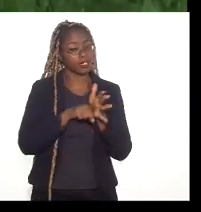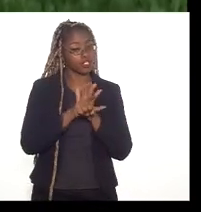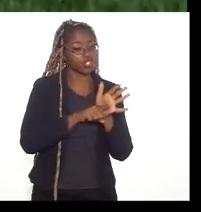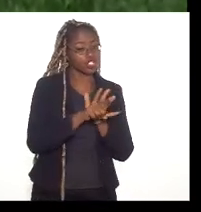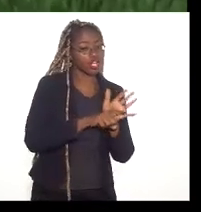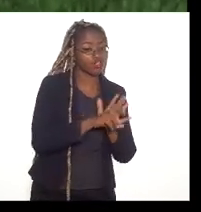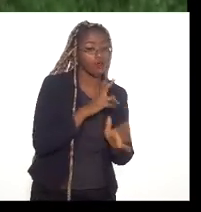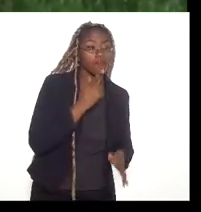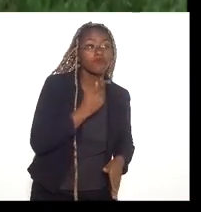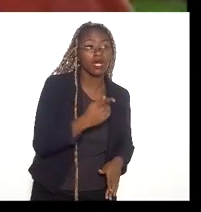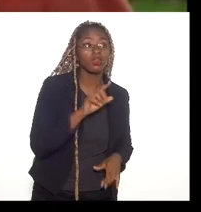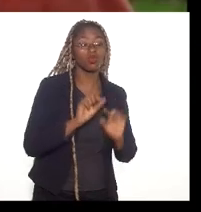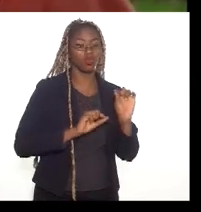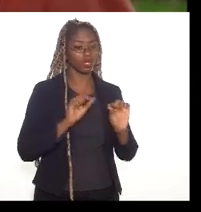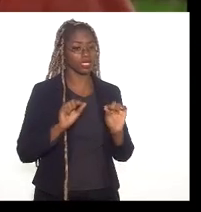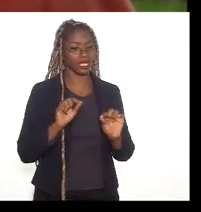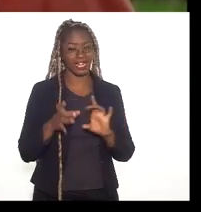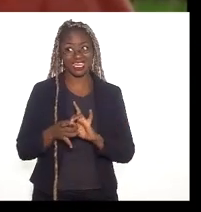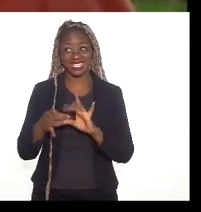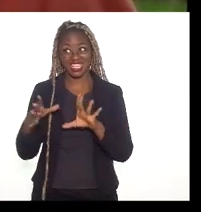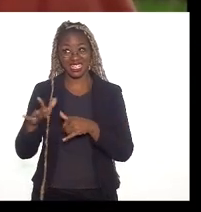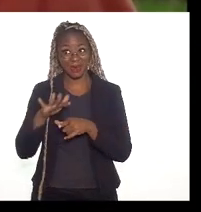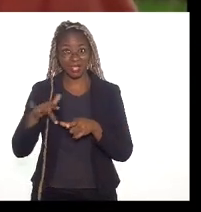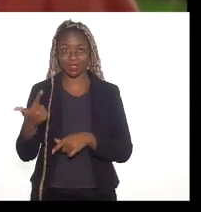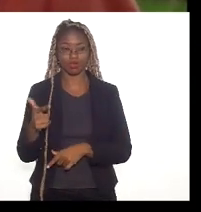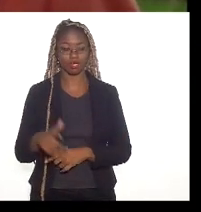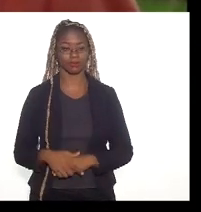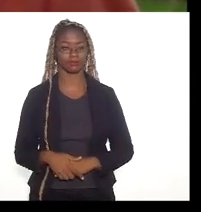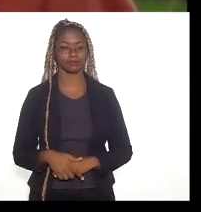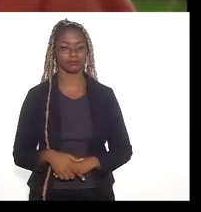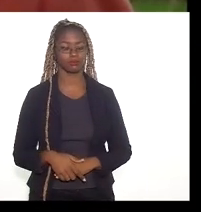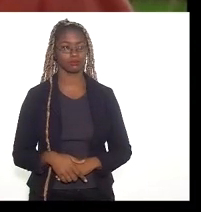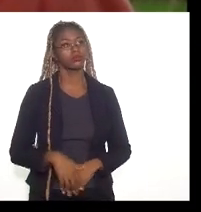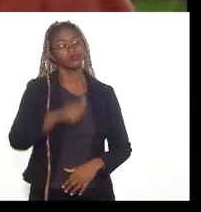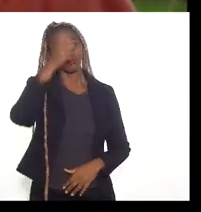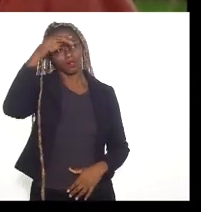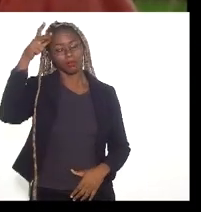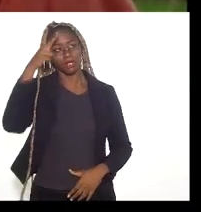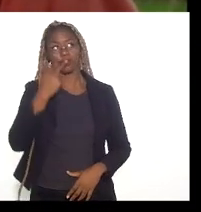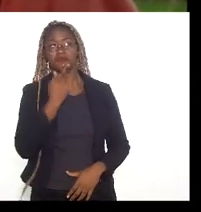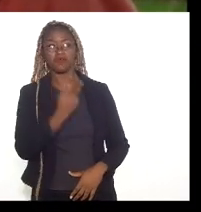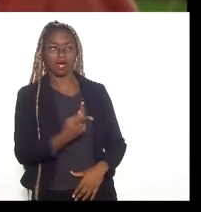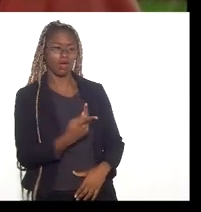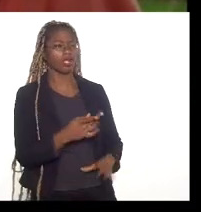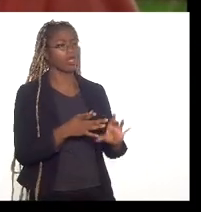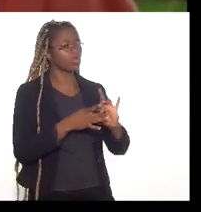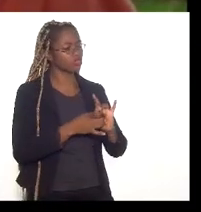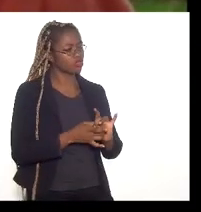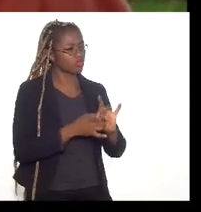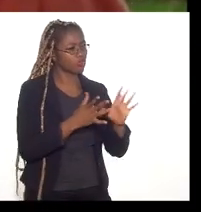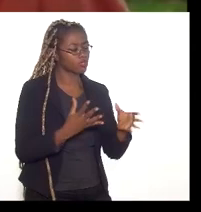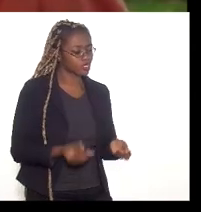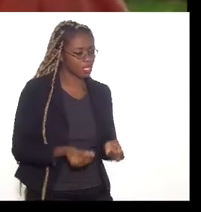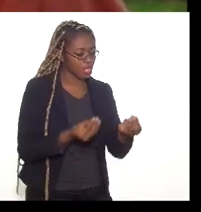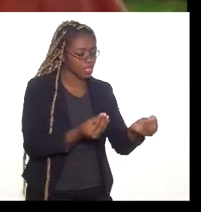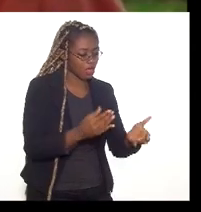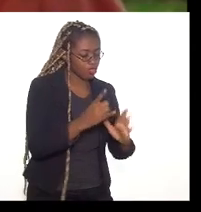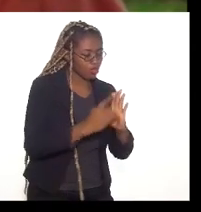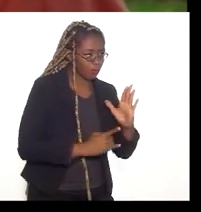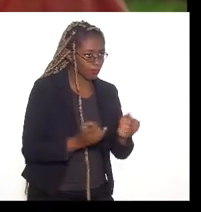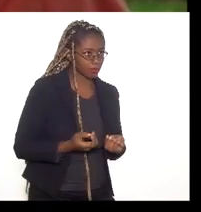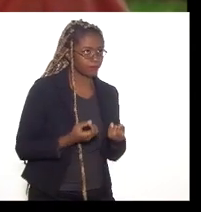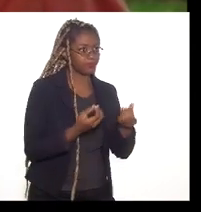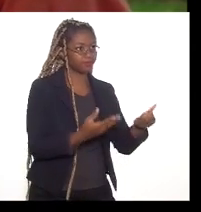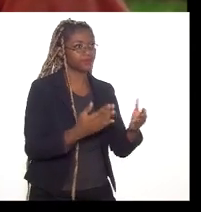licença ambiental. prefeitura alega que deu uma autorização para acesso à área, para a